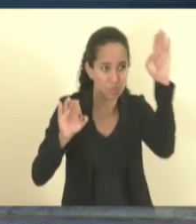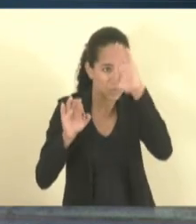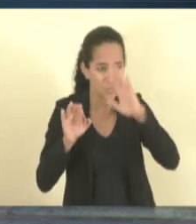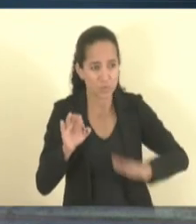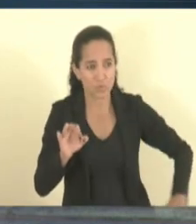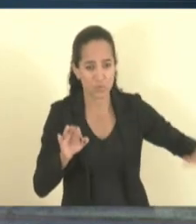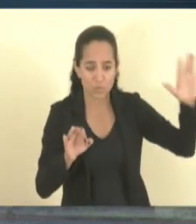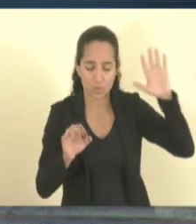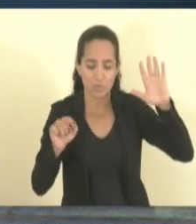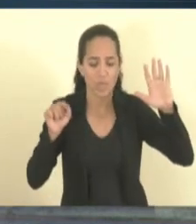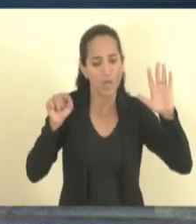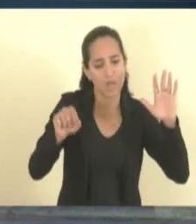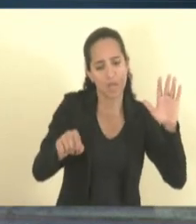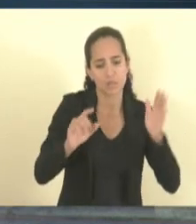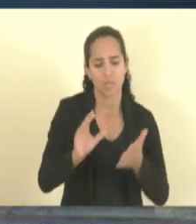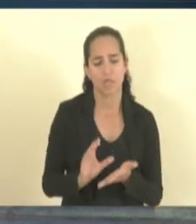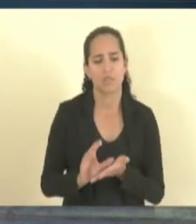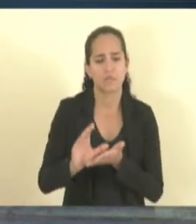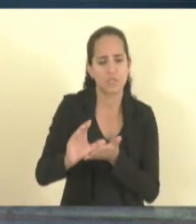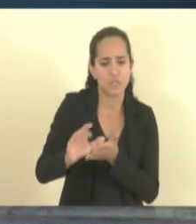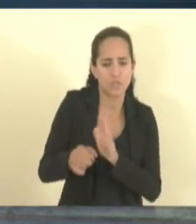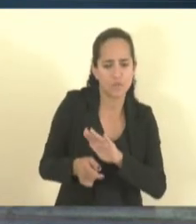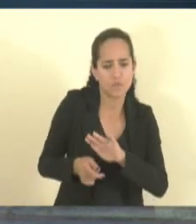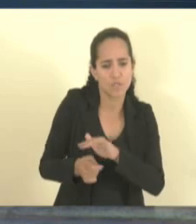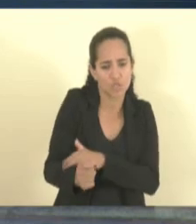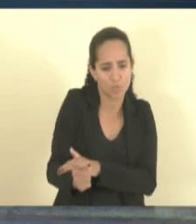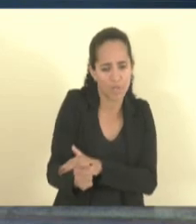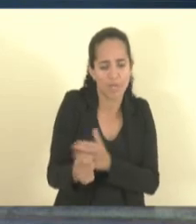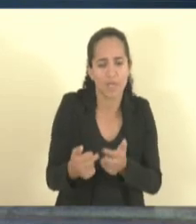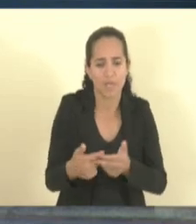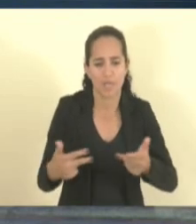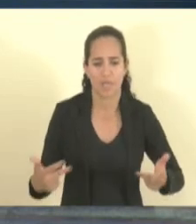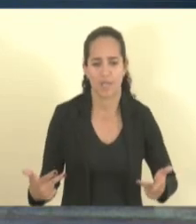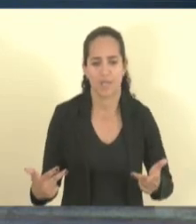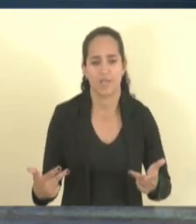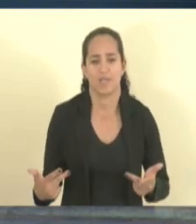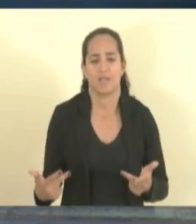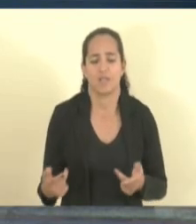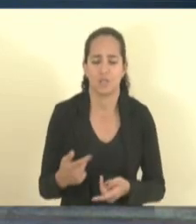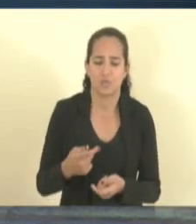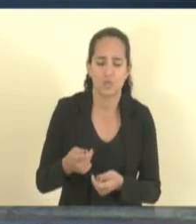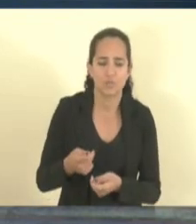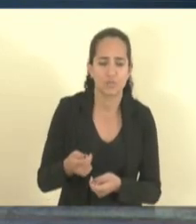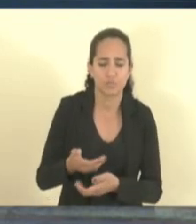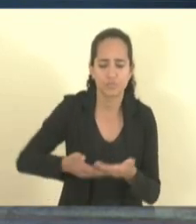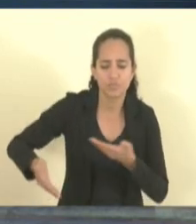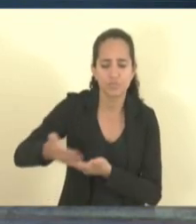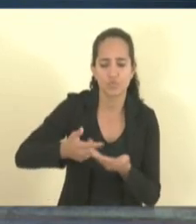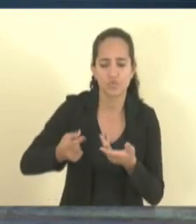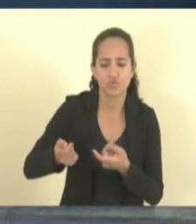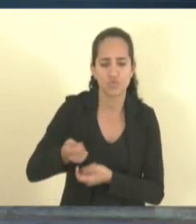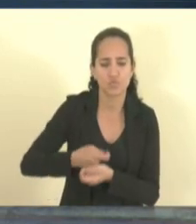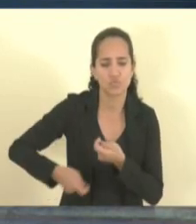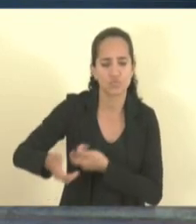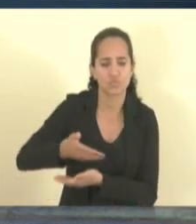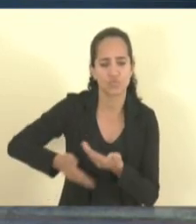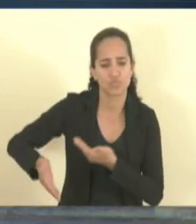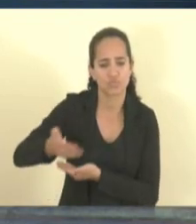para investimento, e operações de giro para portes